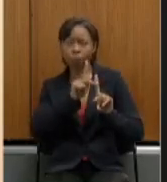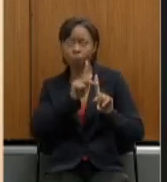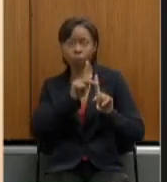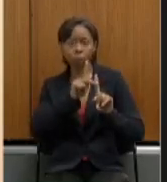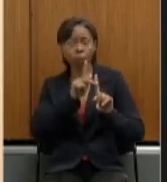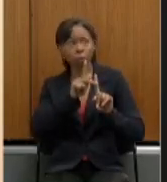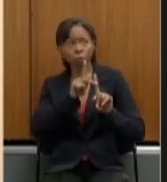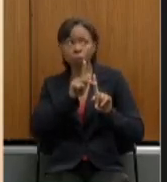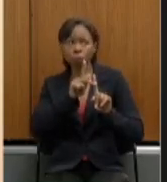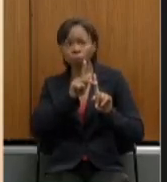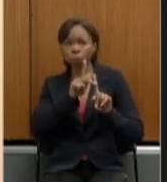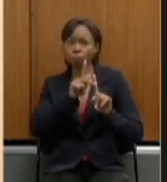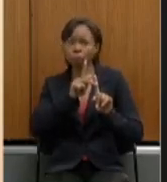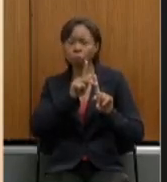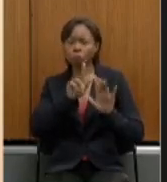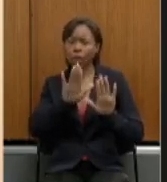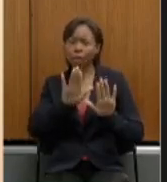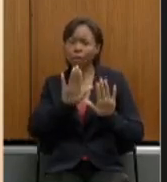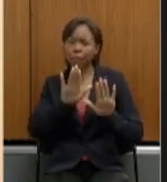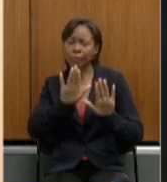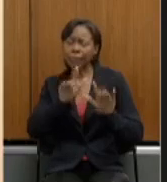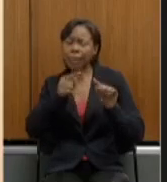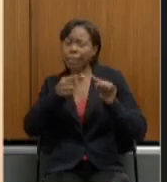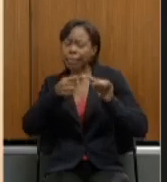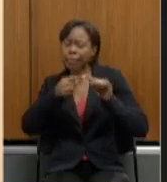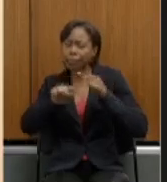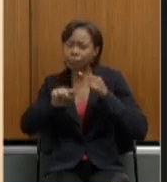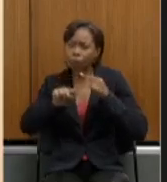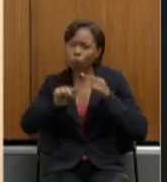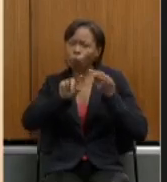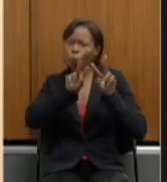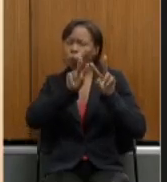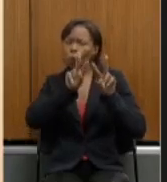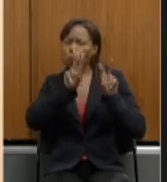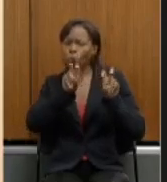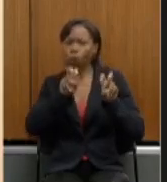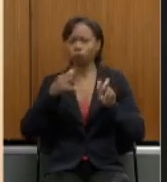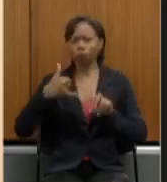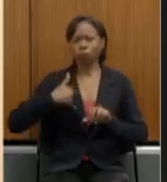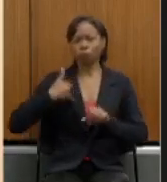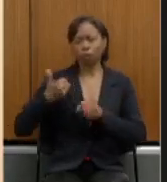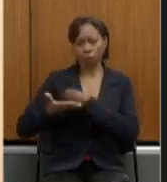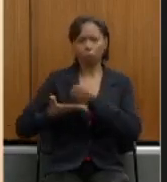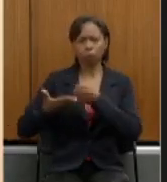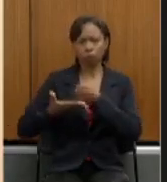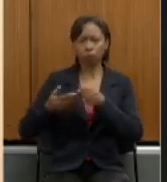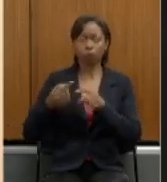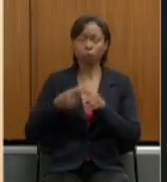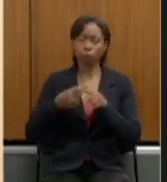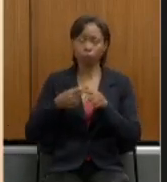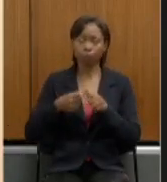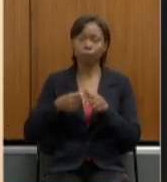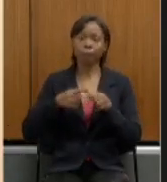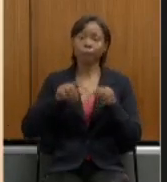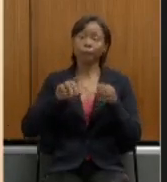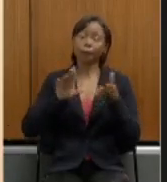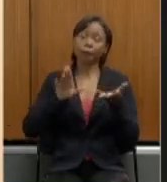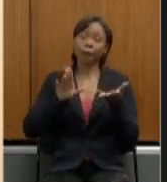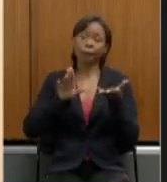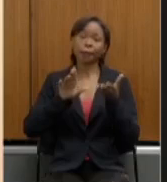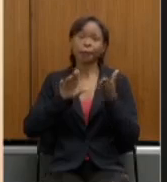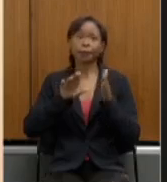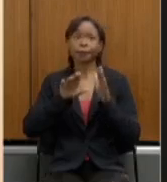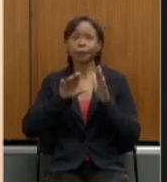que dizem respeito à idade mínima isso porque a emenda constitucional 103 a emenda constitucional federal como